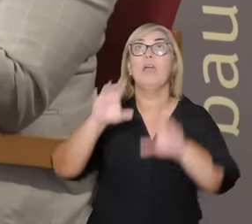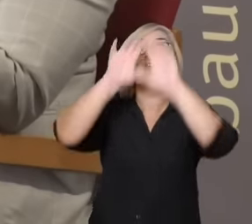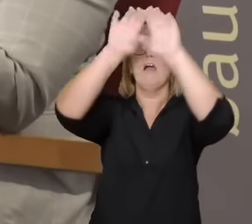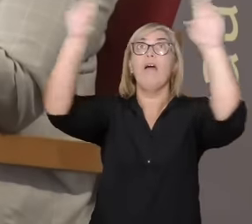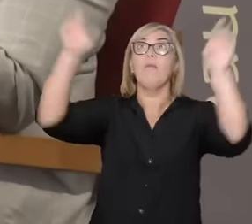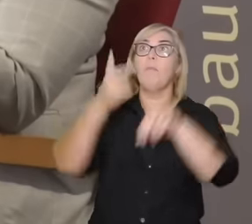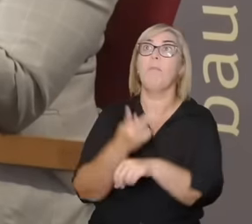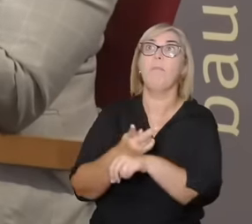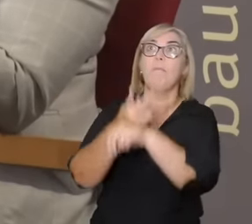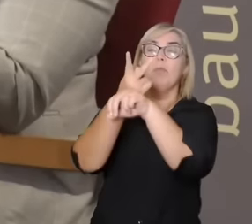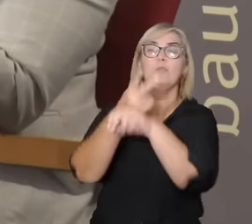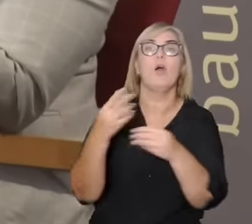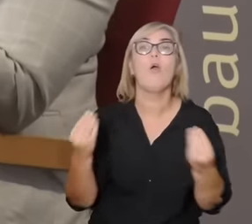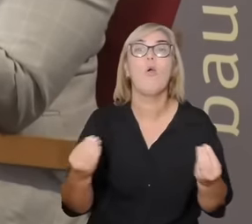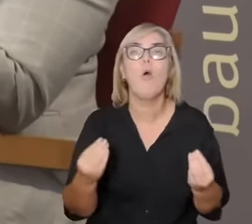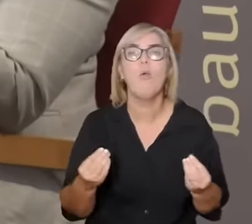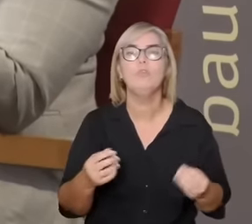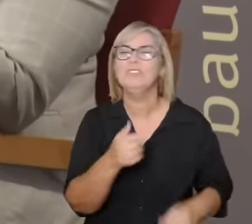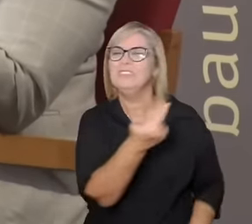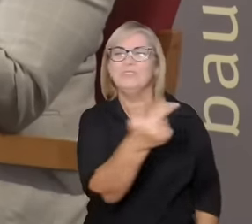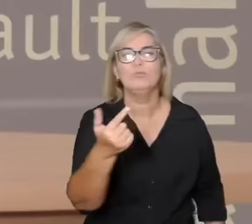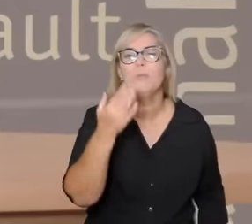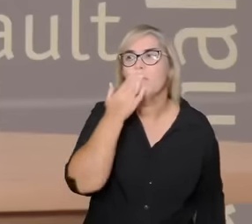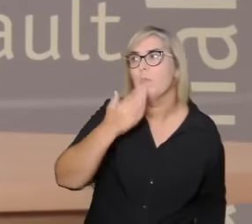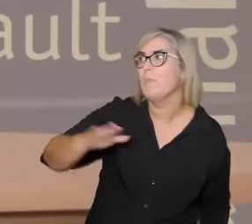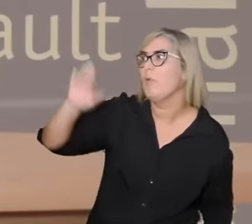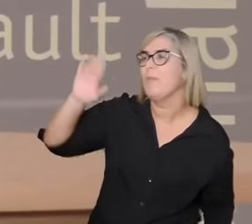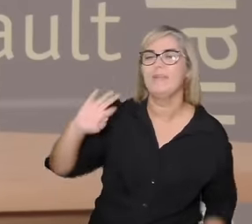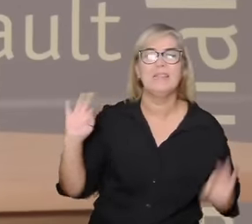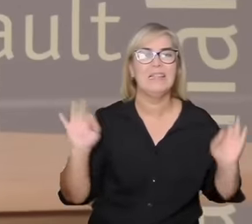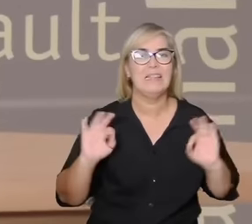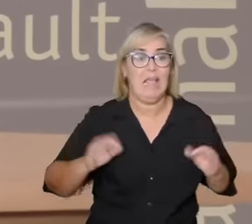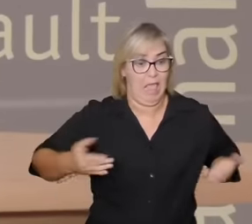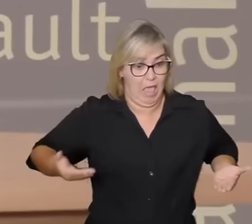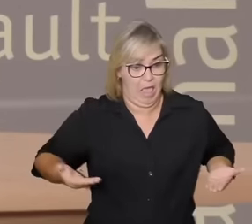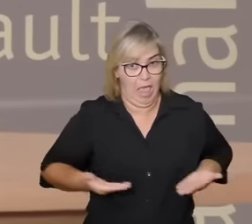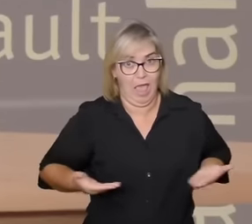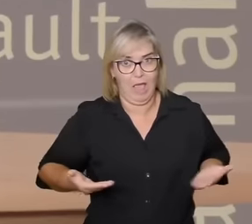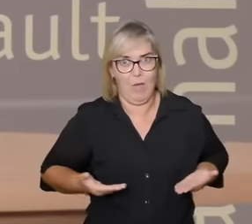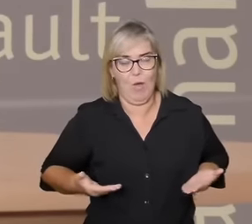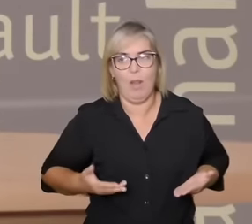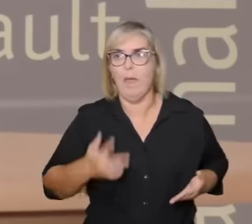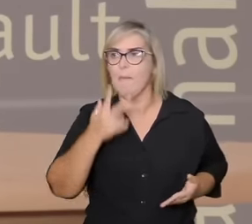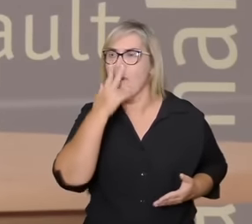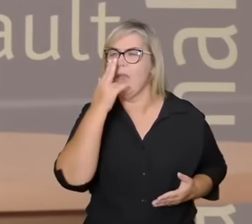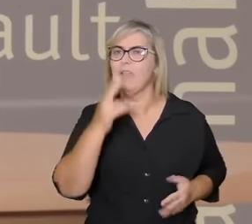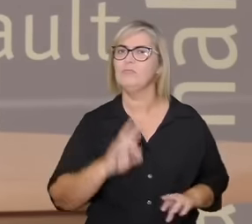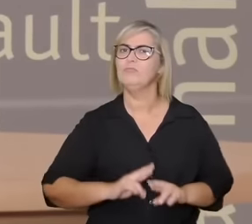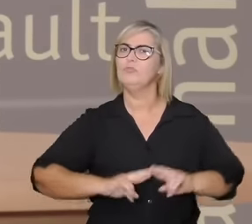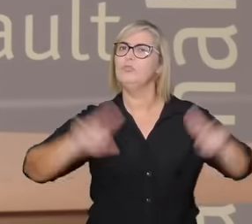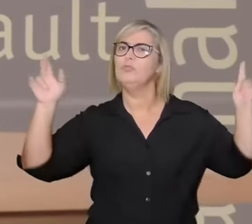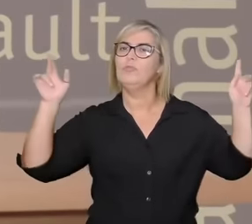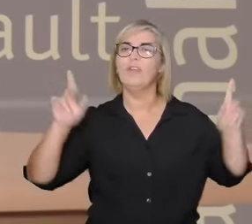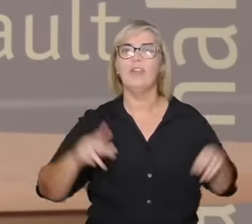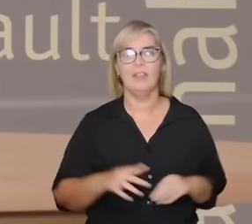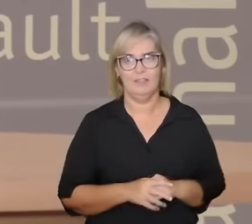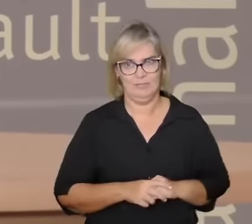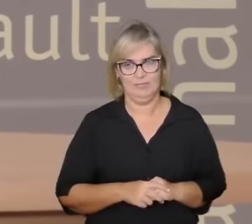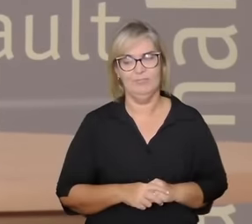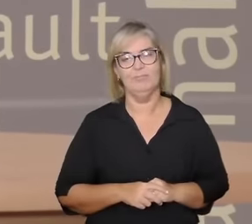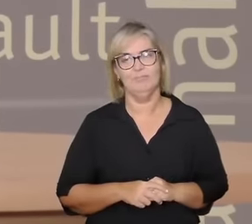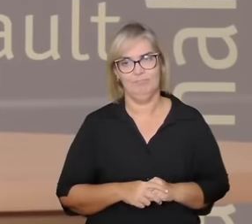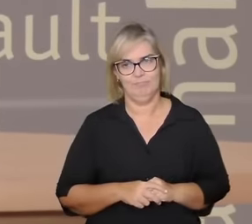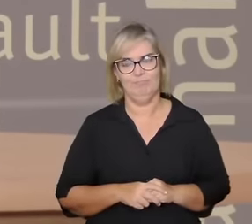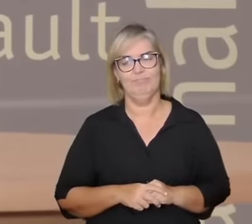se a promessa ela já é aqui e agora isso muda de figura então